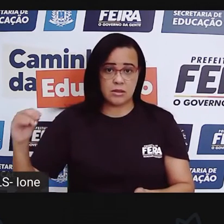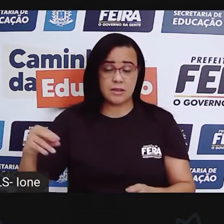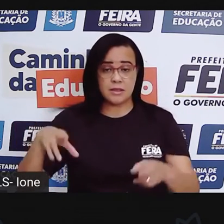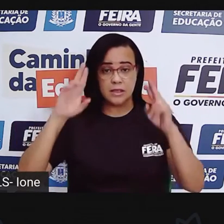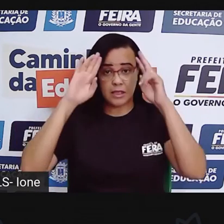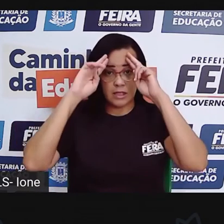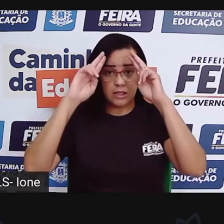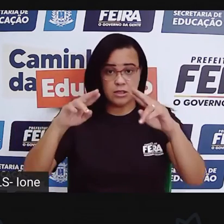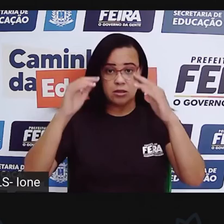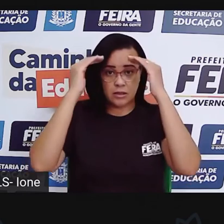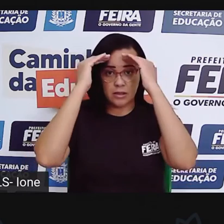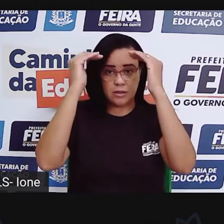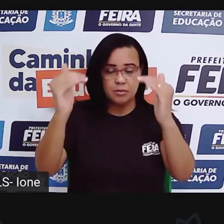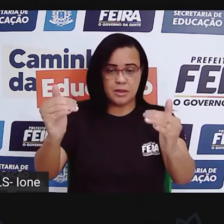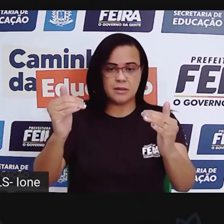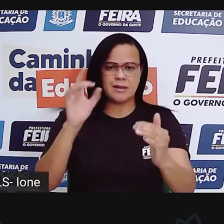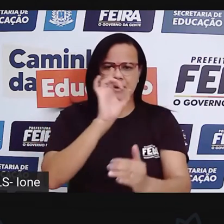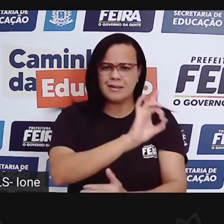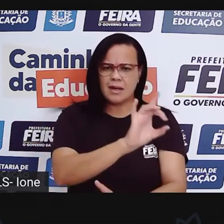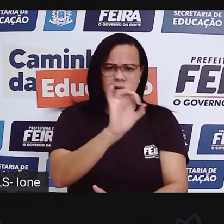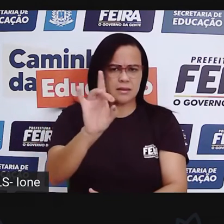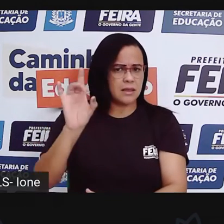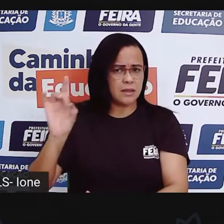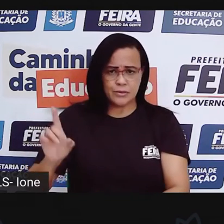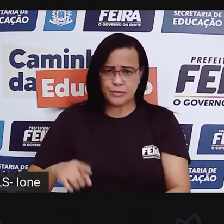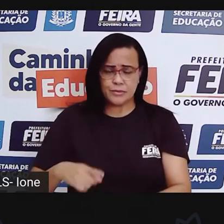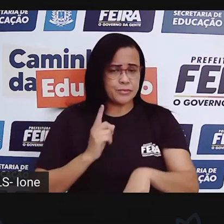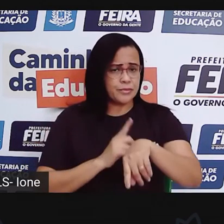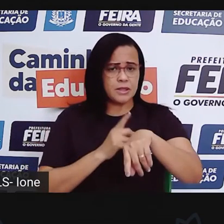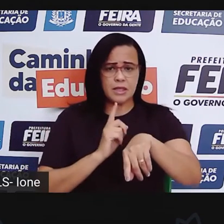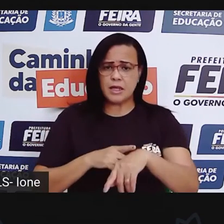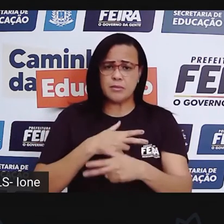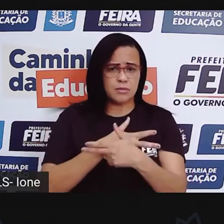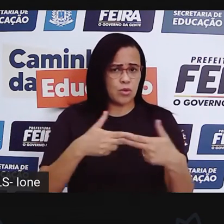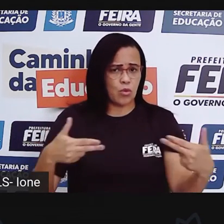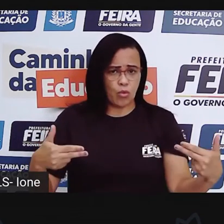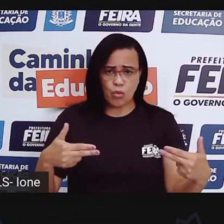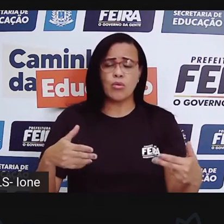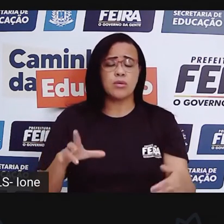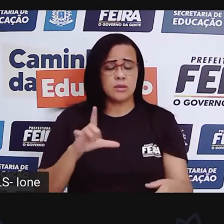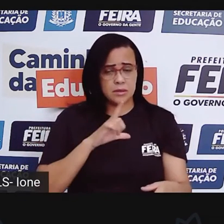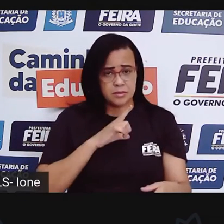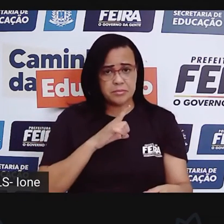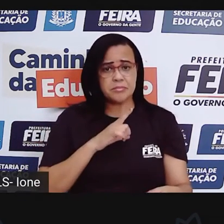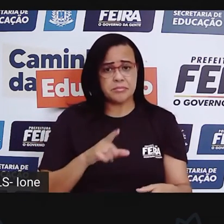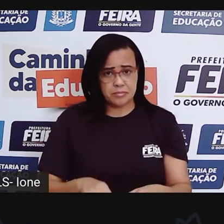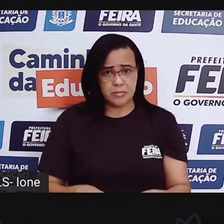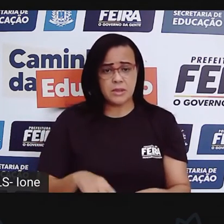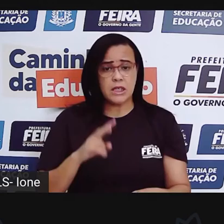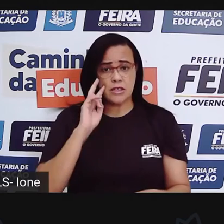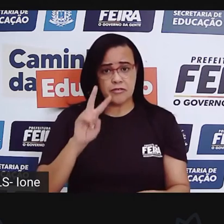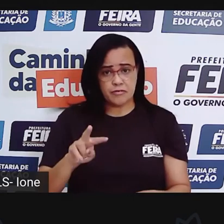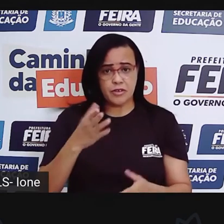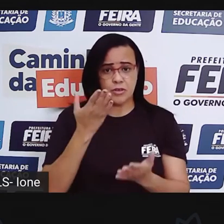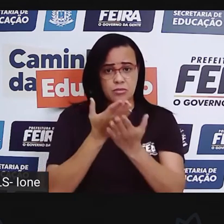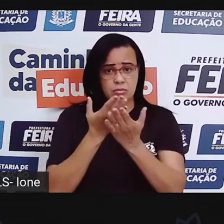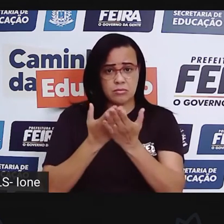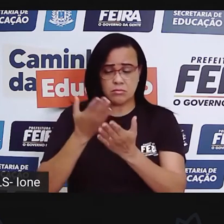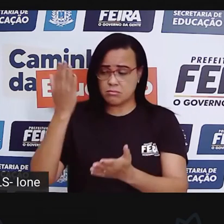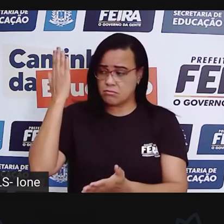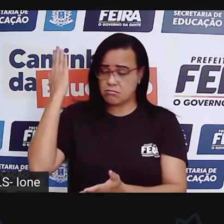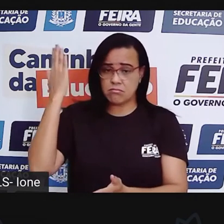respeitar as individualidades, respeitar o tempo de cada coisa. Então, como a gente já viu nas aulas anteriores, a